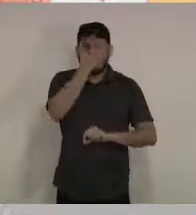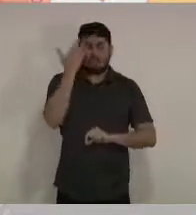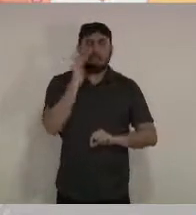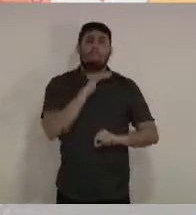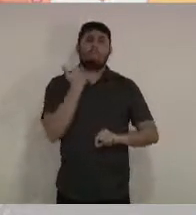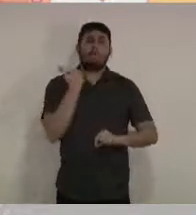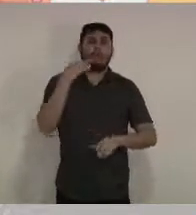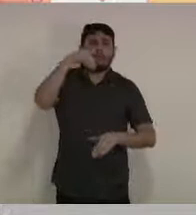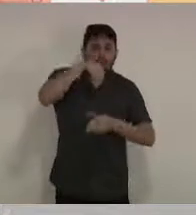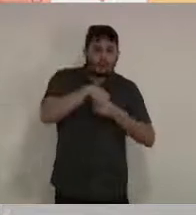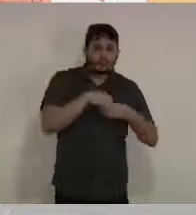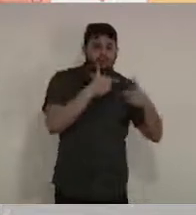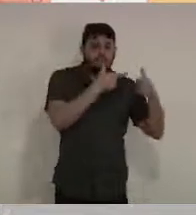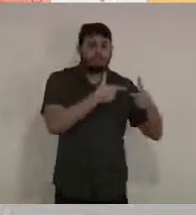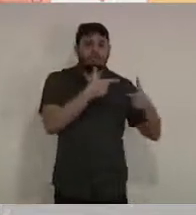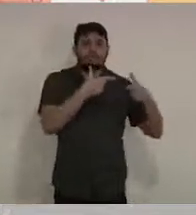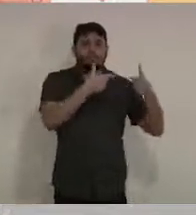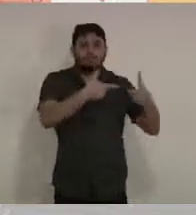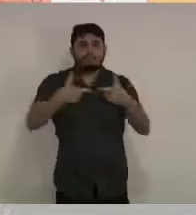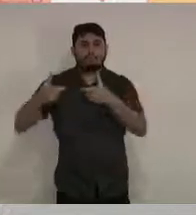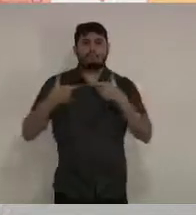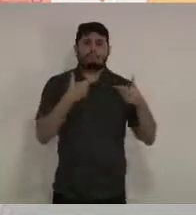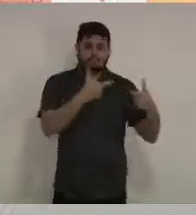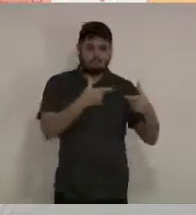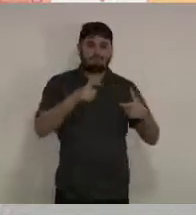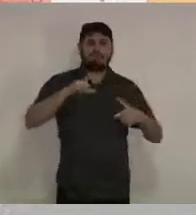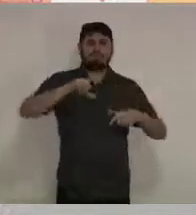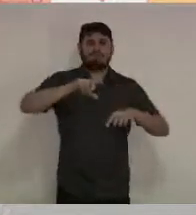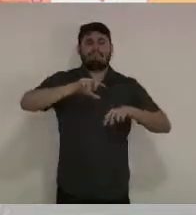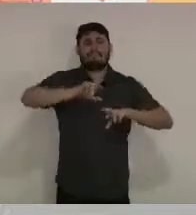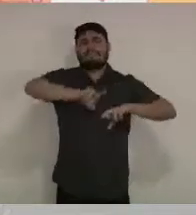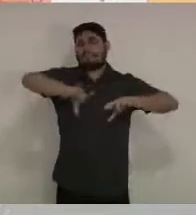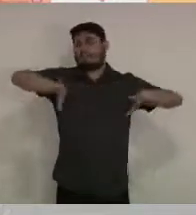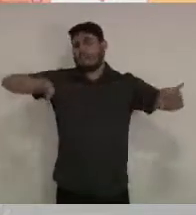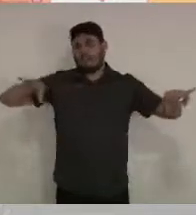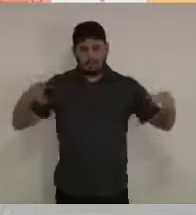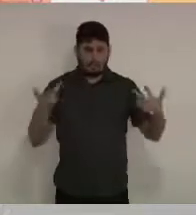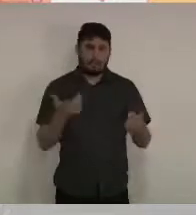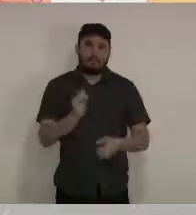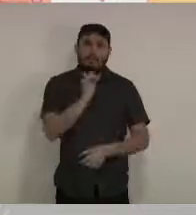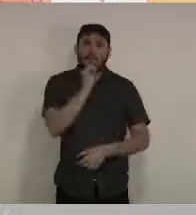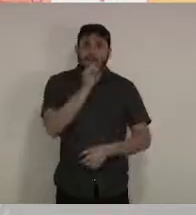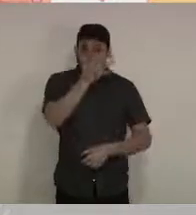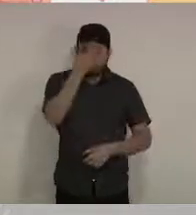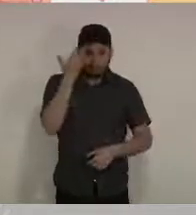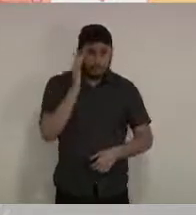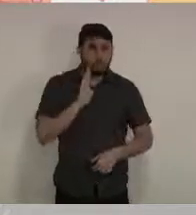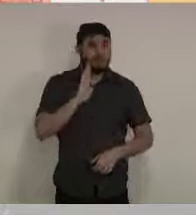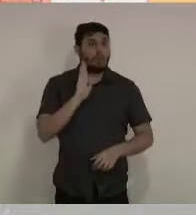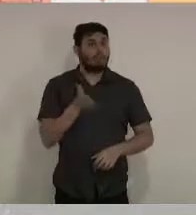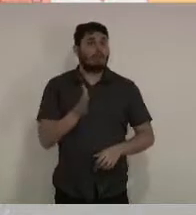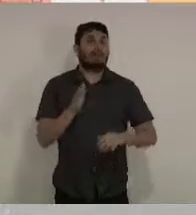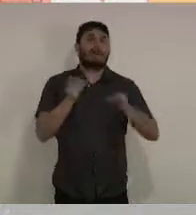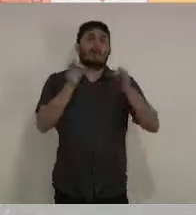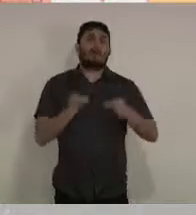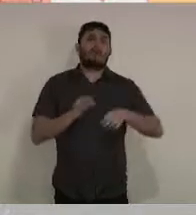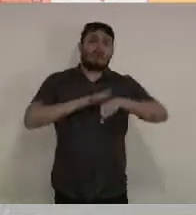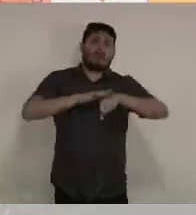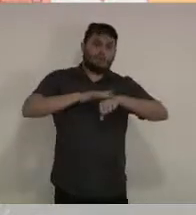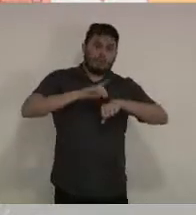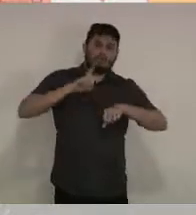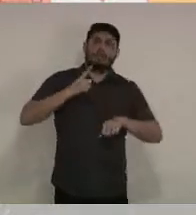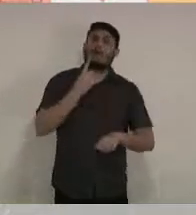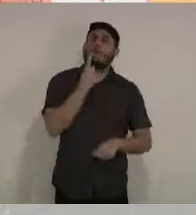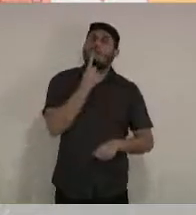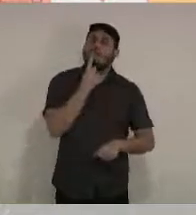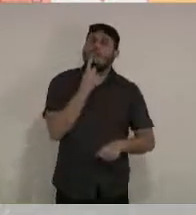mapa uma distribuição em praticamente todo o território do município de casos confirmados, que são os pontinhos vermelhos, e os pontos